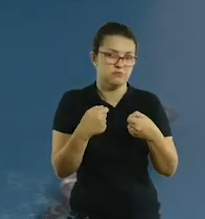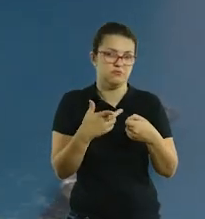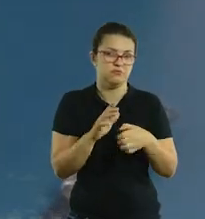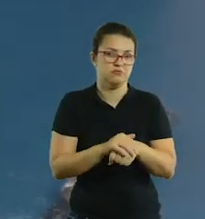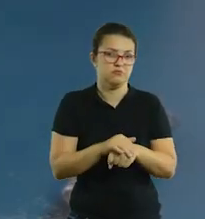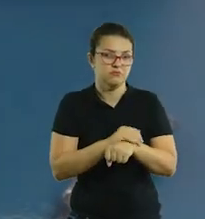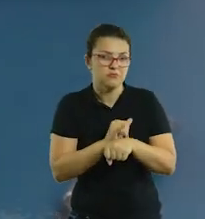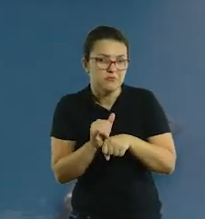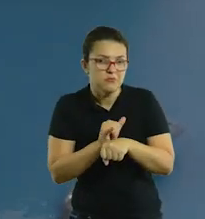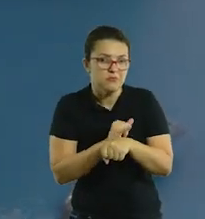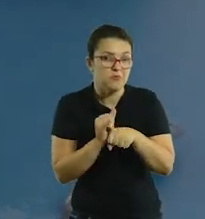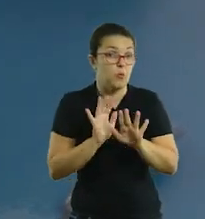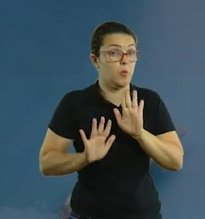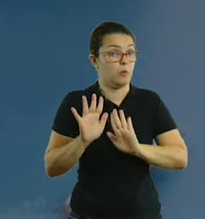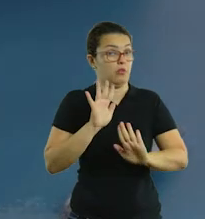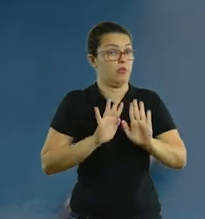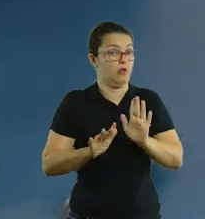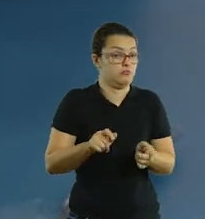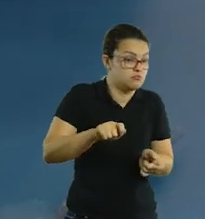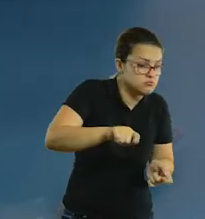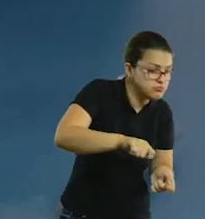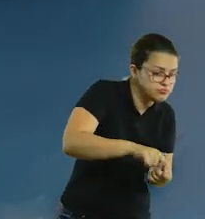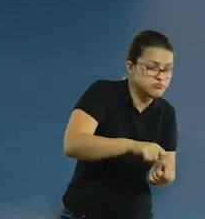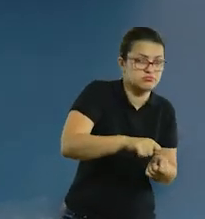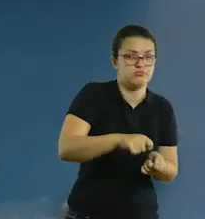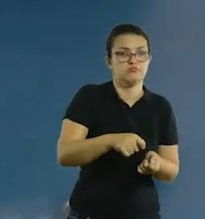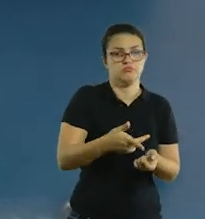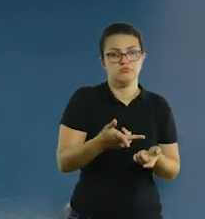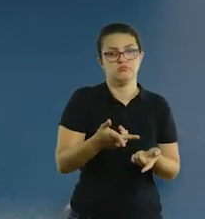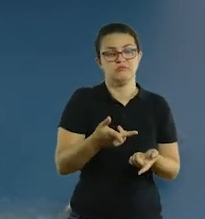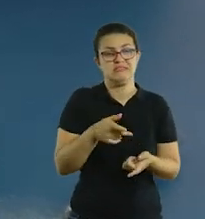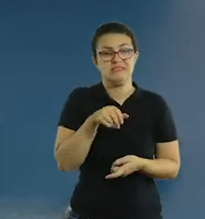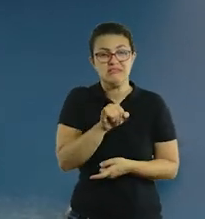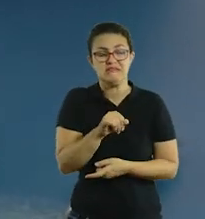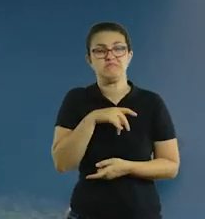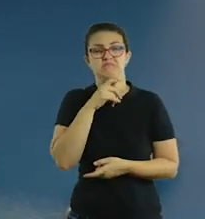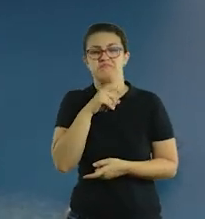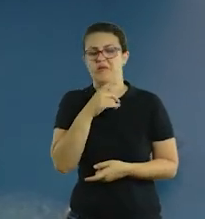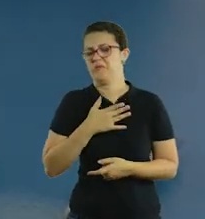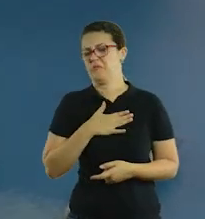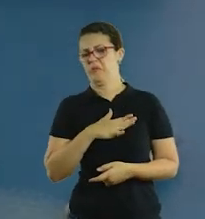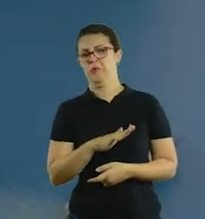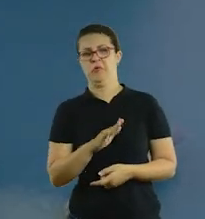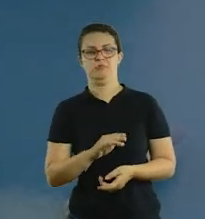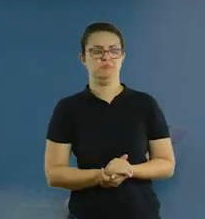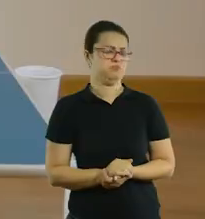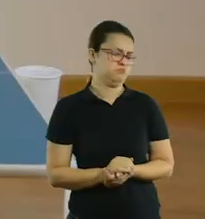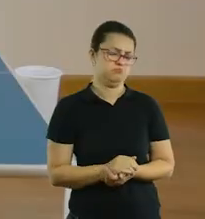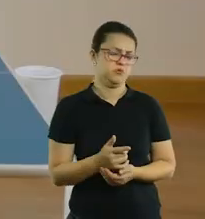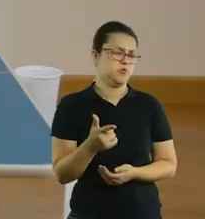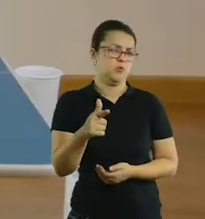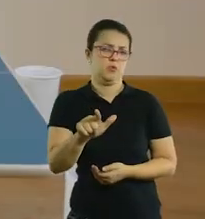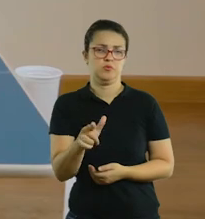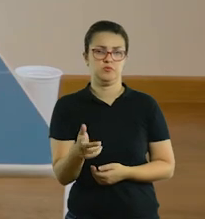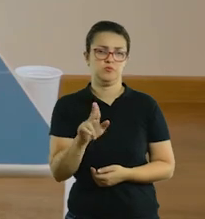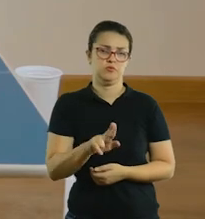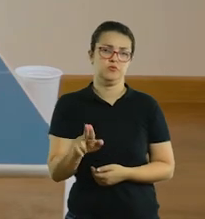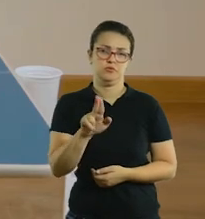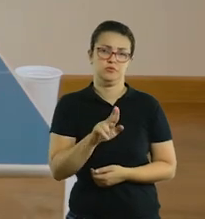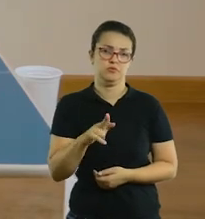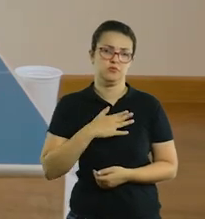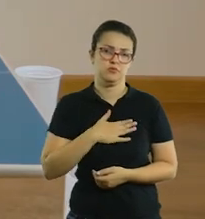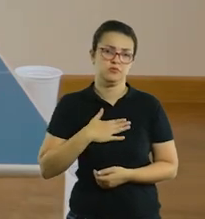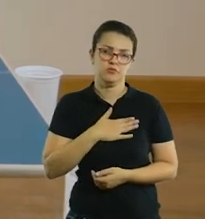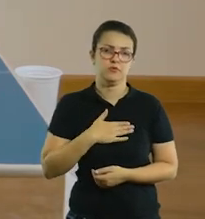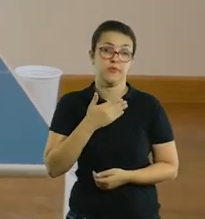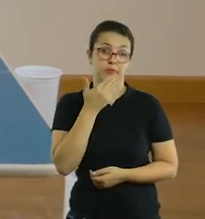destreza maior, mais cuidado, não tem problema se ele não conseguir, se ele não gostar, ele fica com um dos outros instrumentos